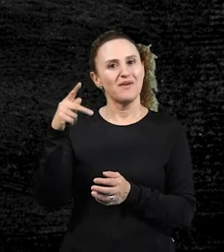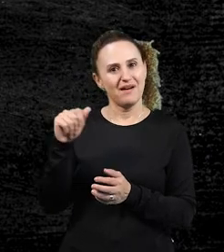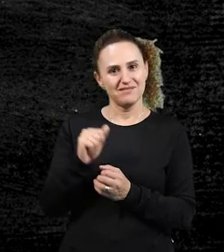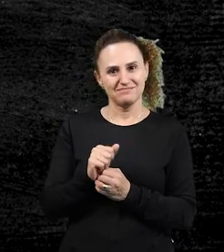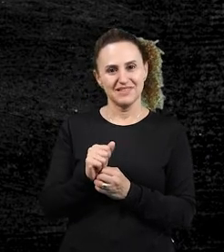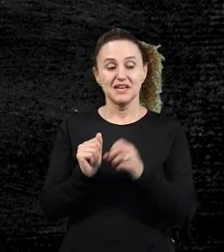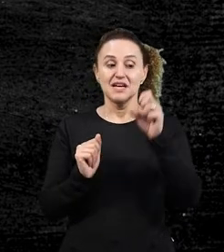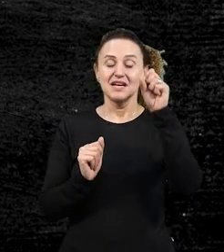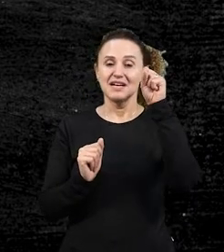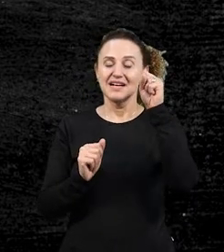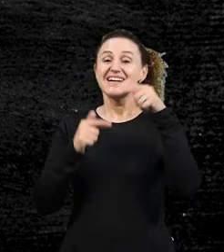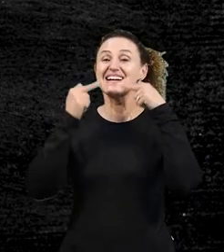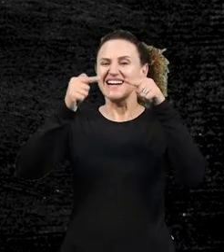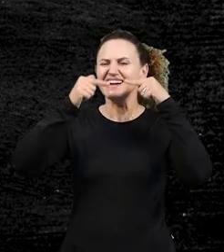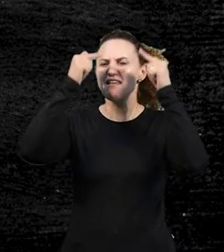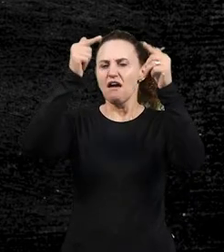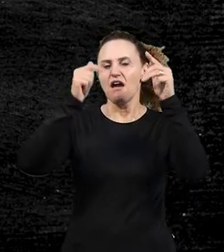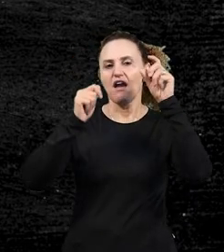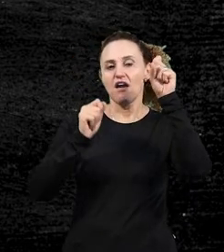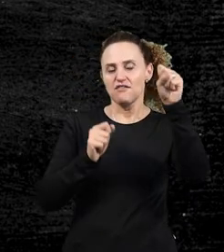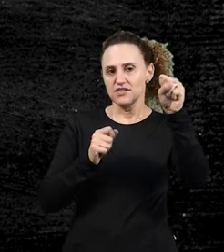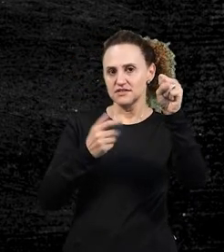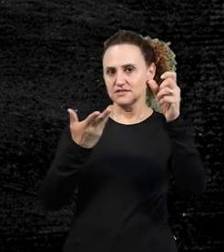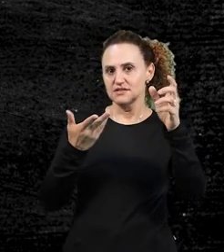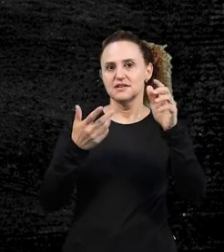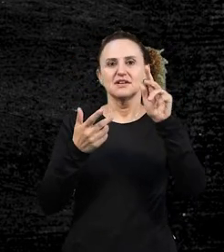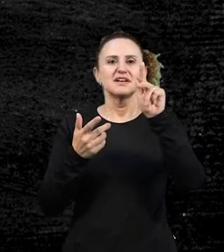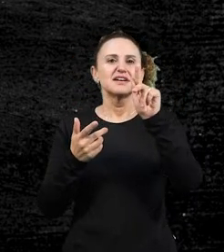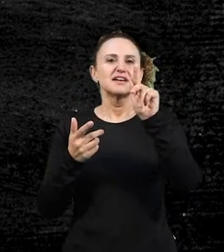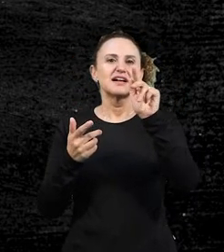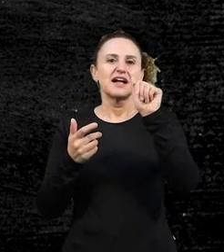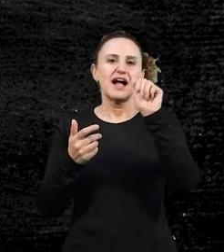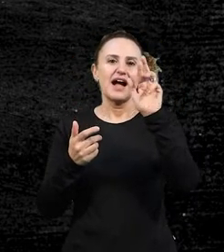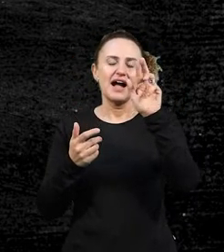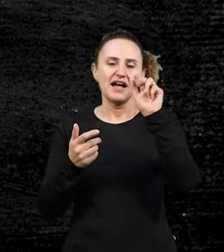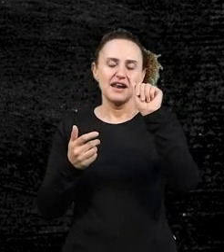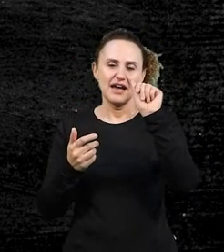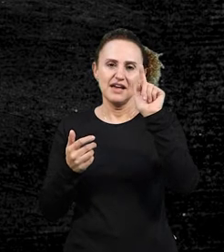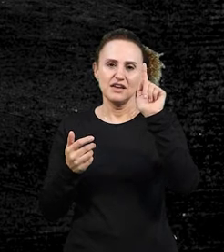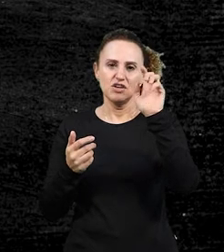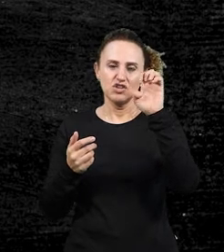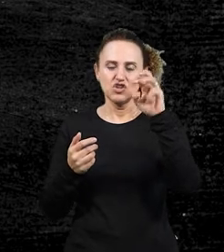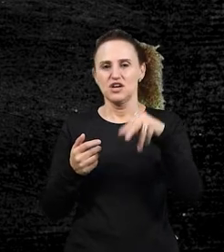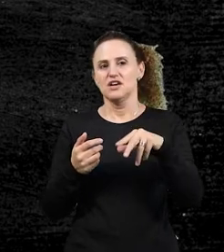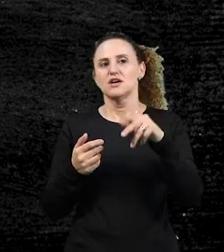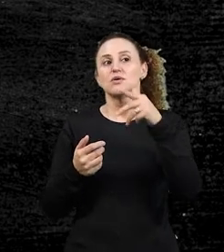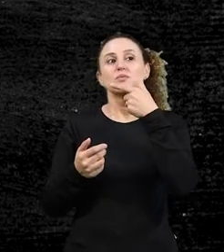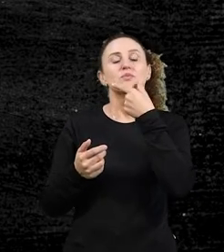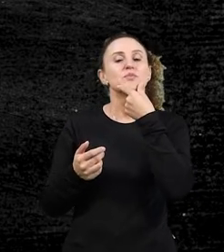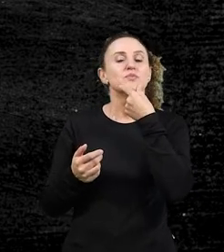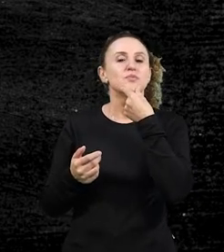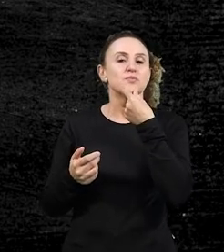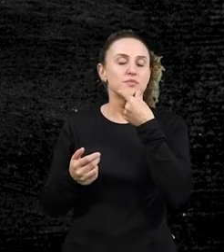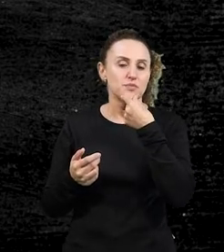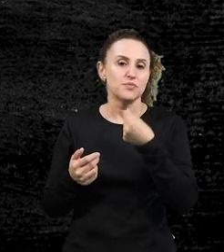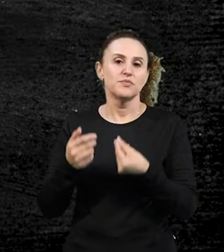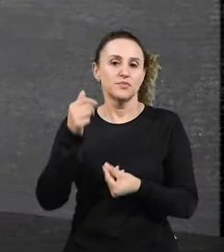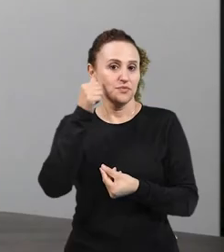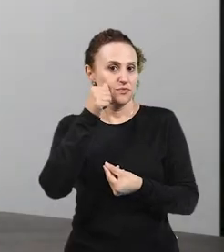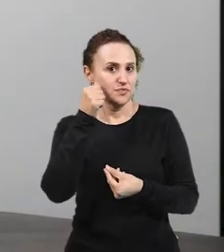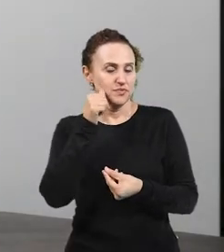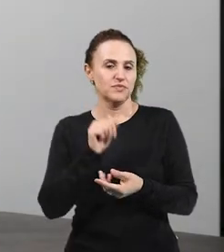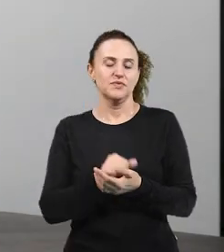greves, garagem, garagens. Lembrando, plural e feminino é que marcam a flexão nominal,